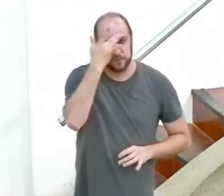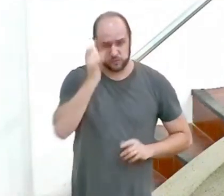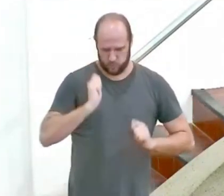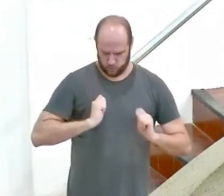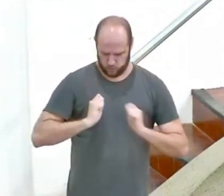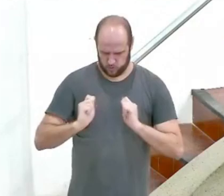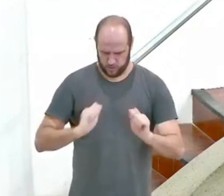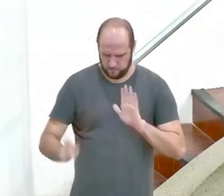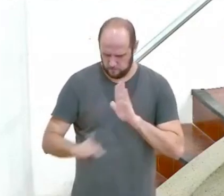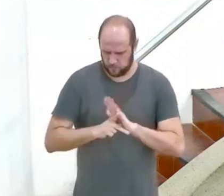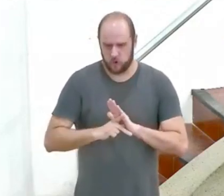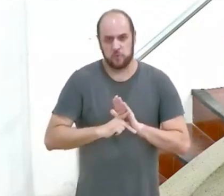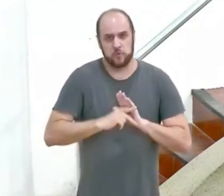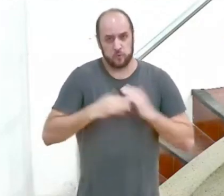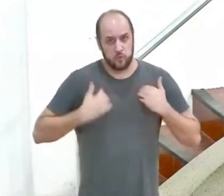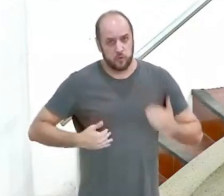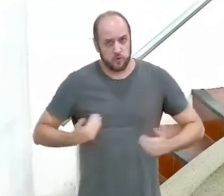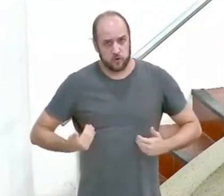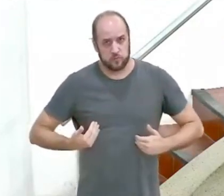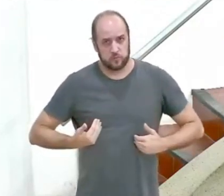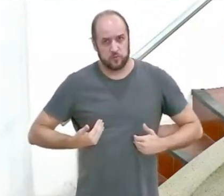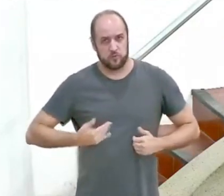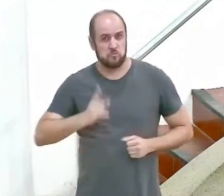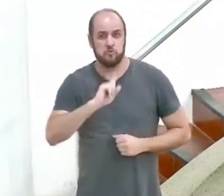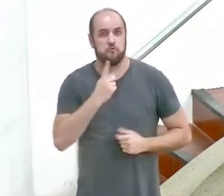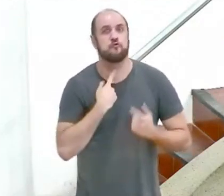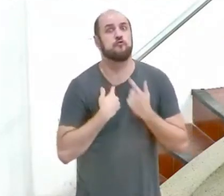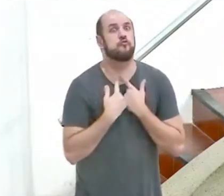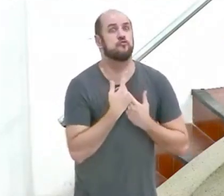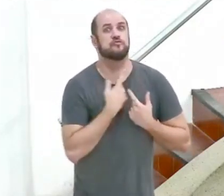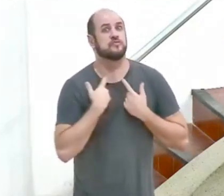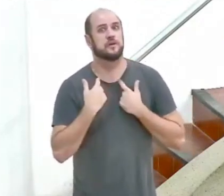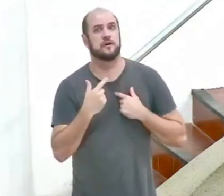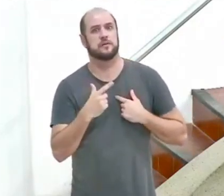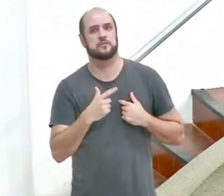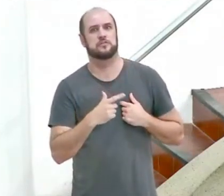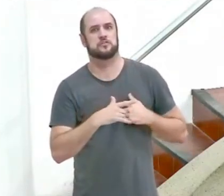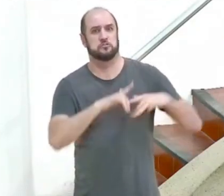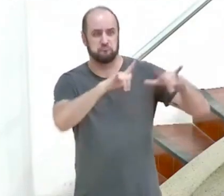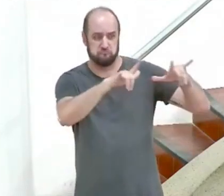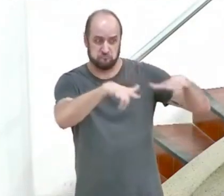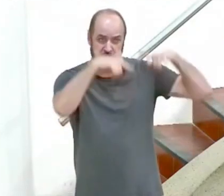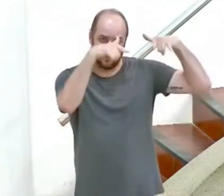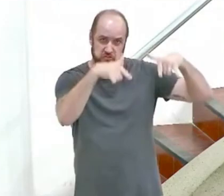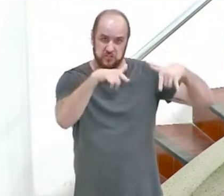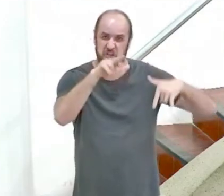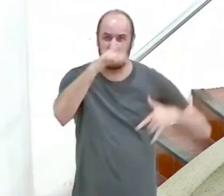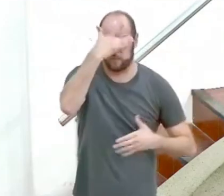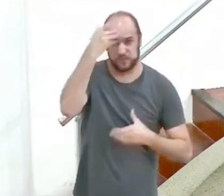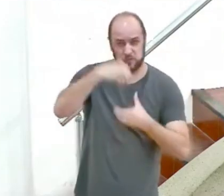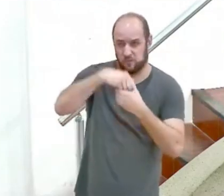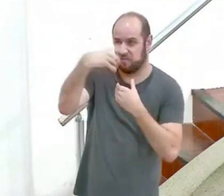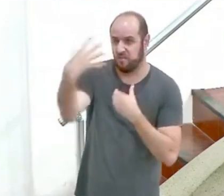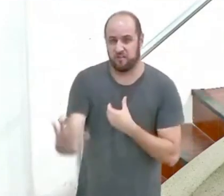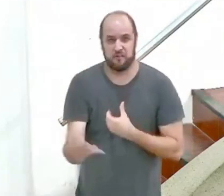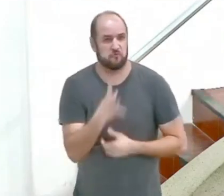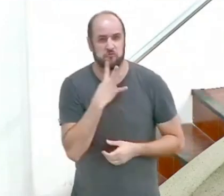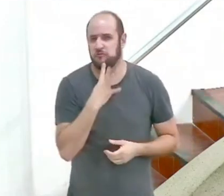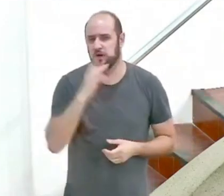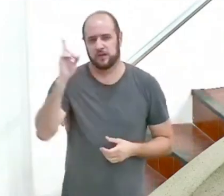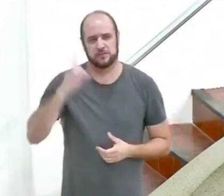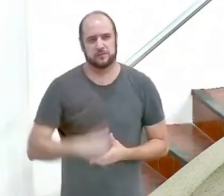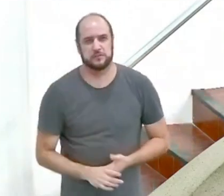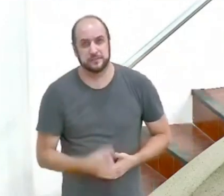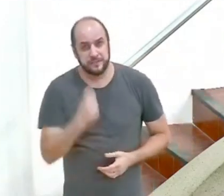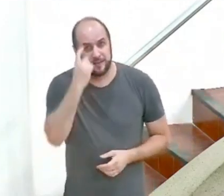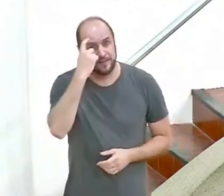corpo em santificação e honra, não com o desejo de lascívia como os gentios que não conhecem a Deus. O verbo possuir tem o sentido